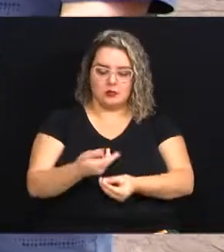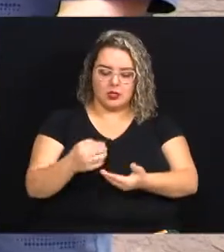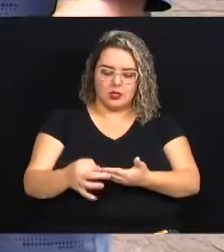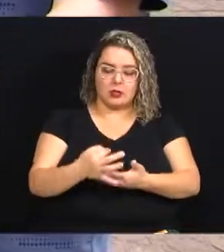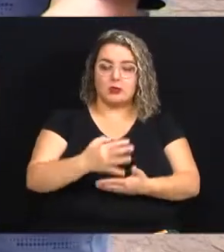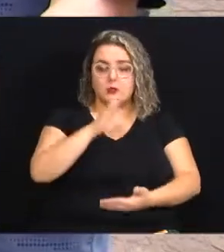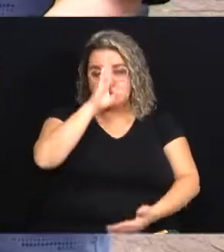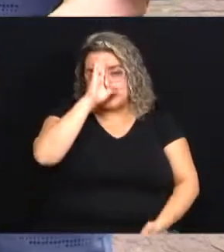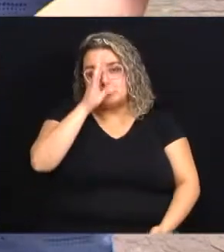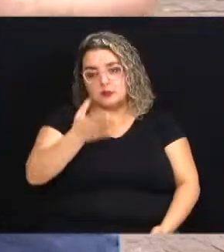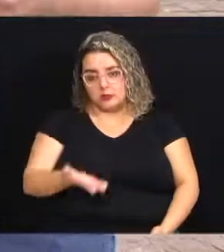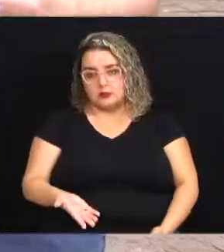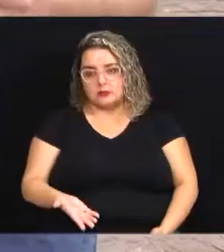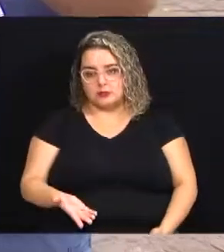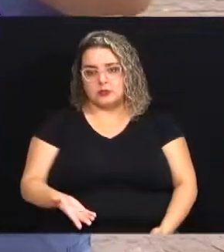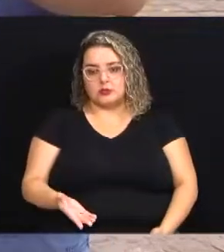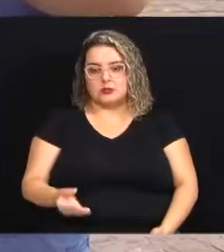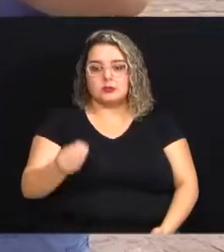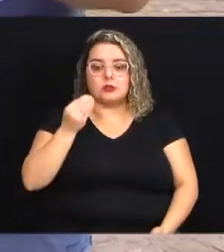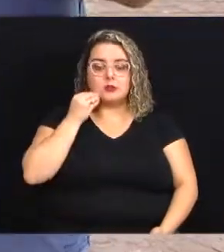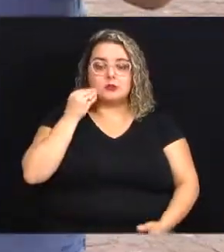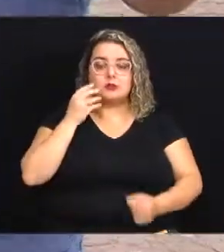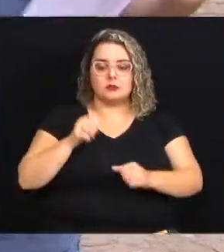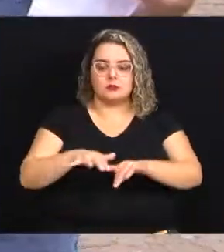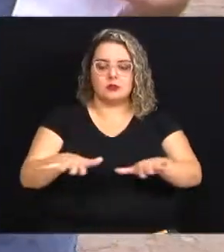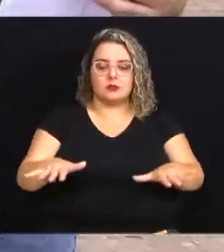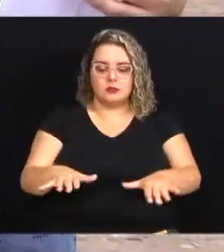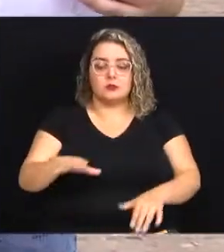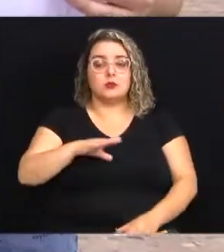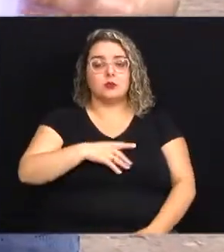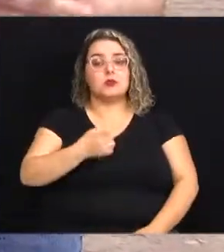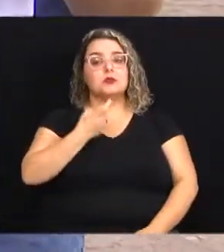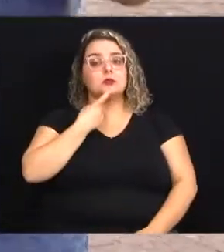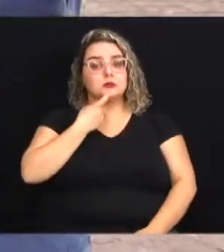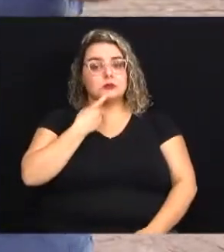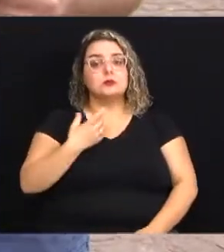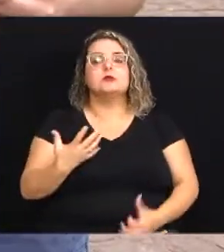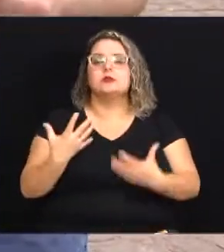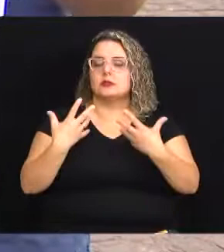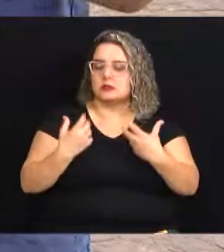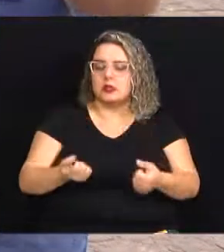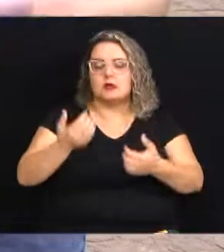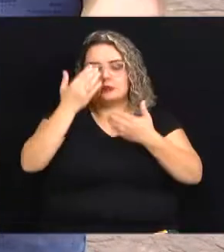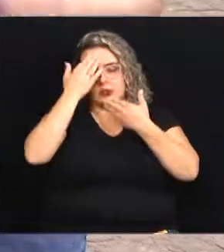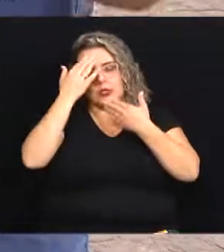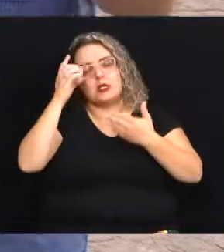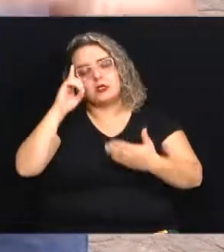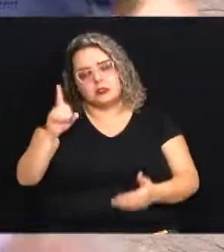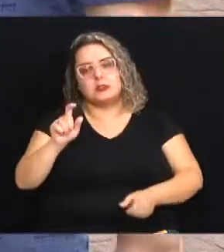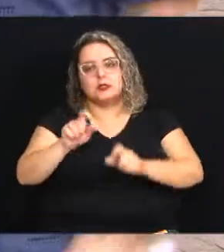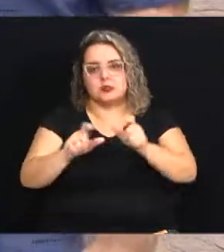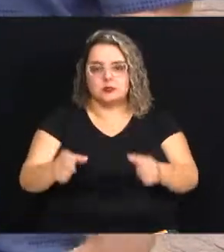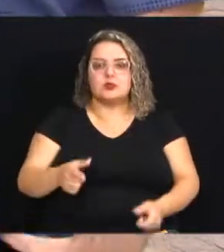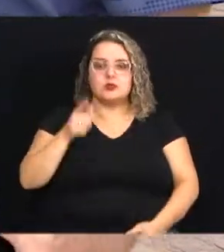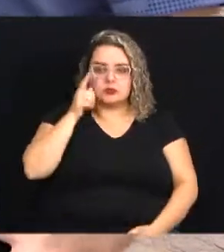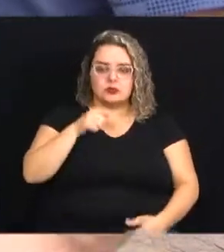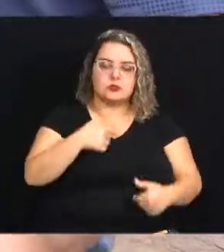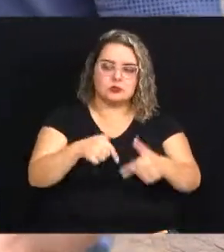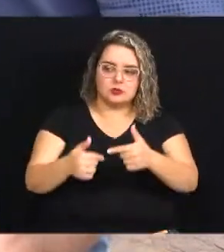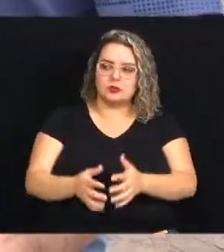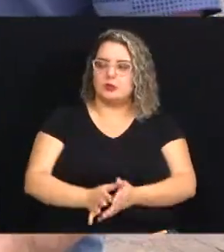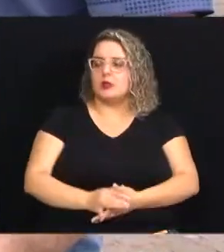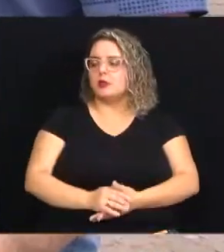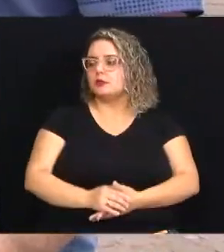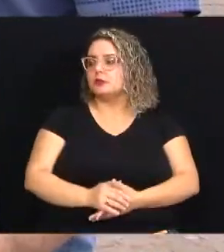artesanato principalmente então nós temos tentado expandir isso por Campinas tudo e tem sido bem aceito graças a Deus e as pessoas estão se dando muito bem com esse